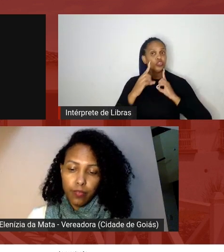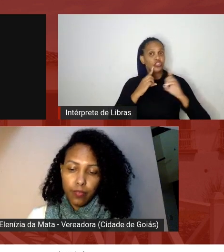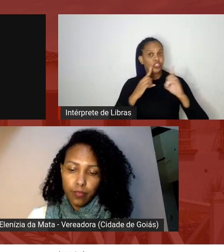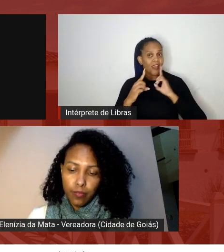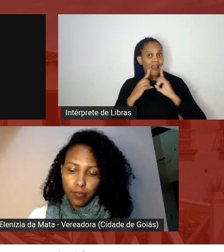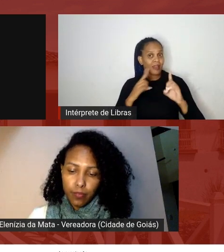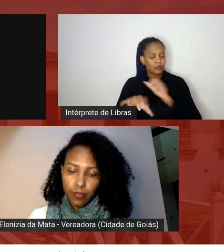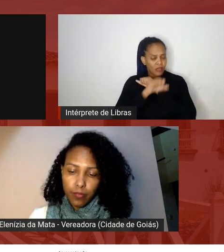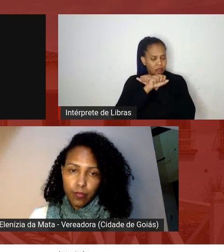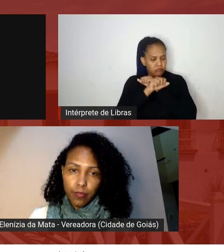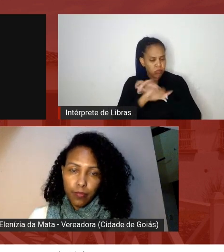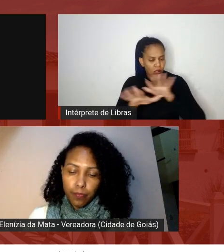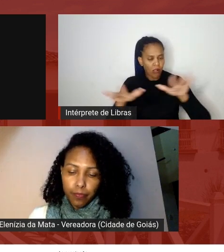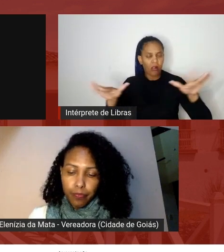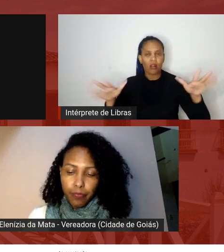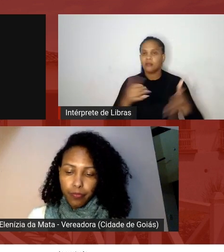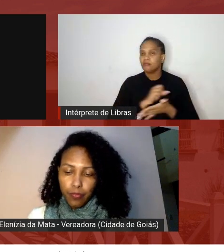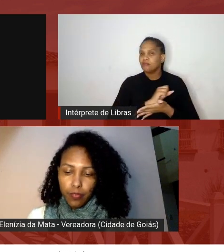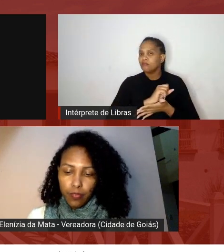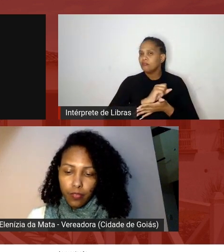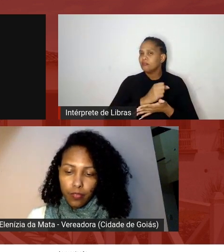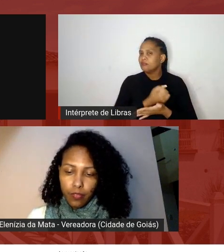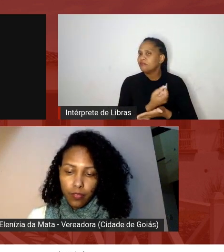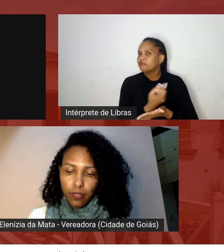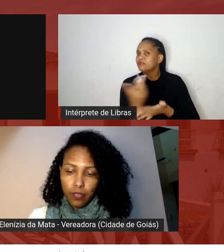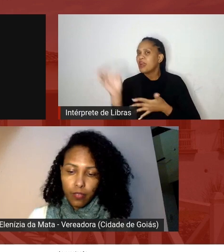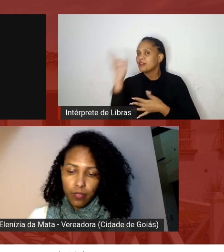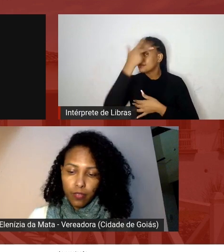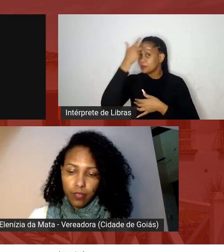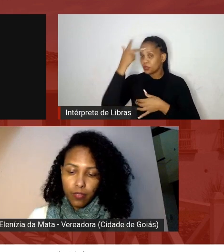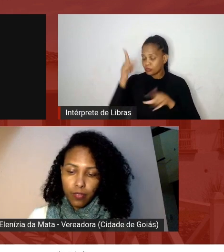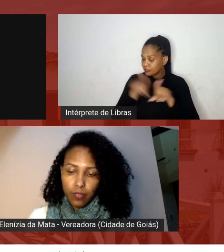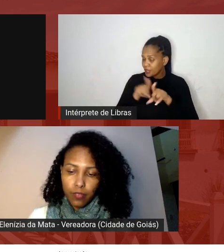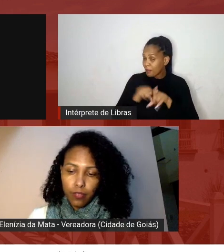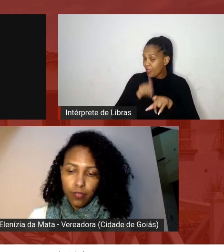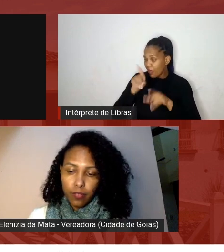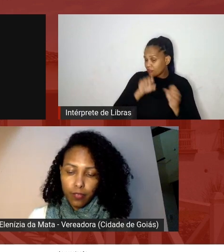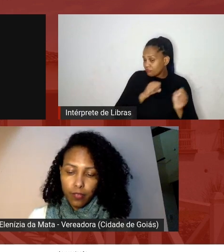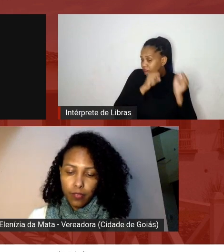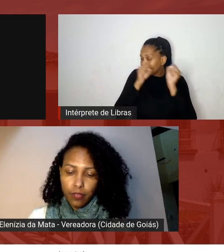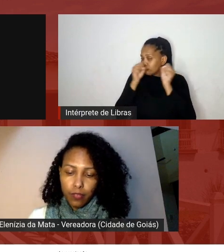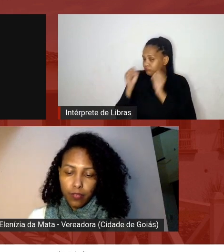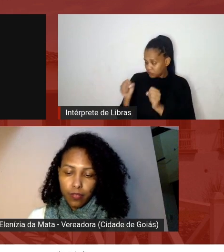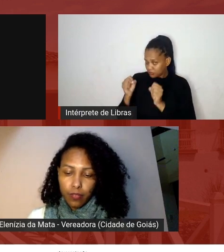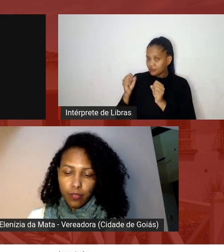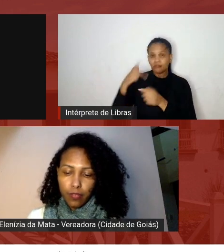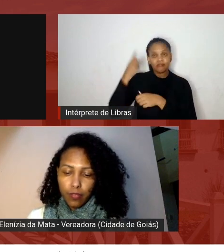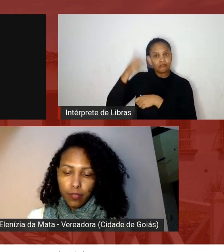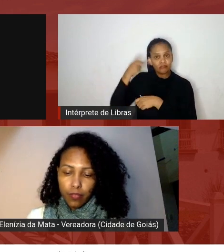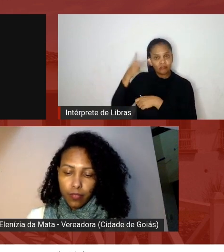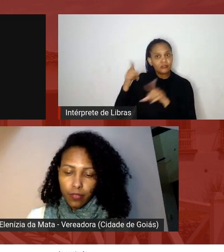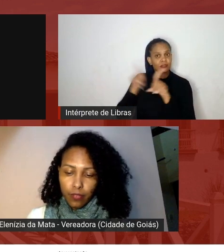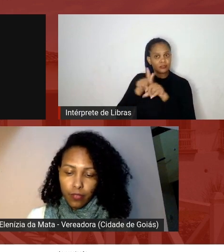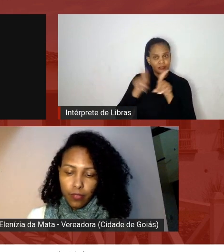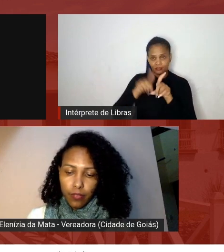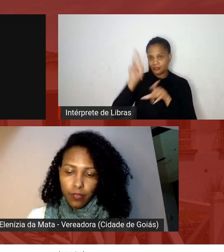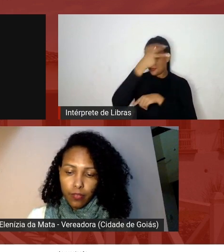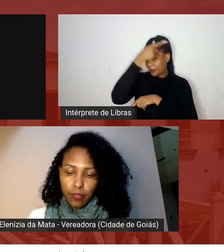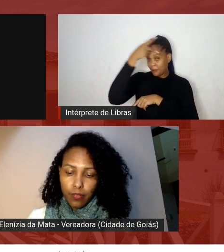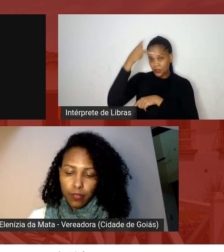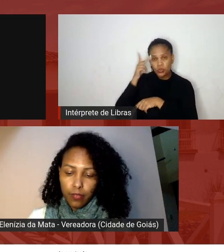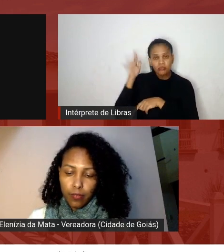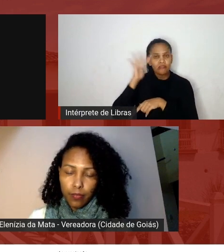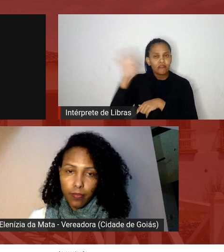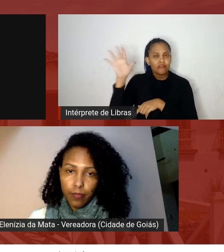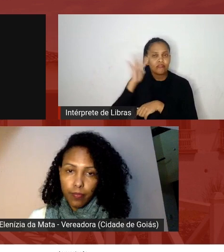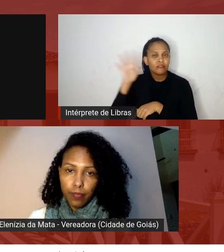pessoas vai chegar também no poder público vai chegar em pessoas que refletem e pensam